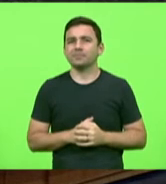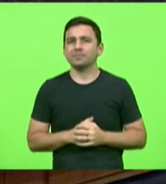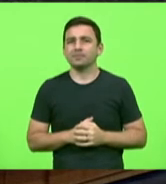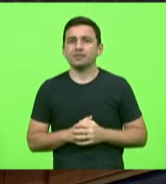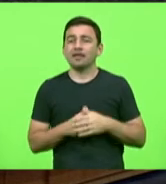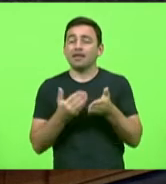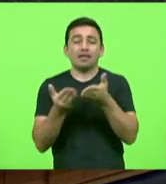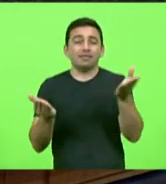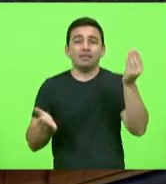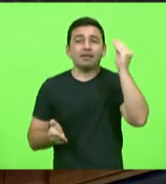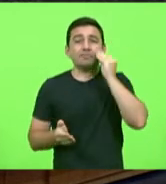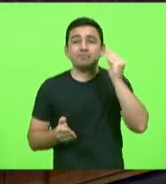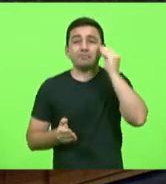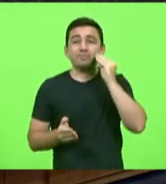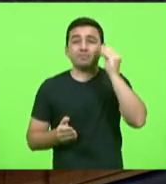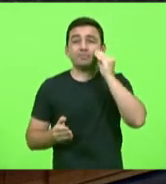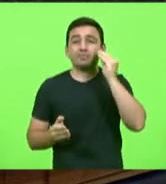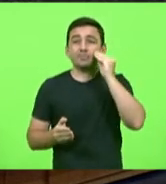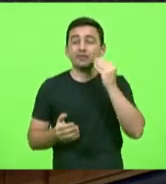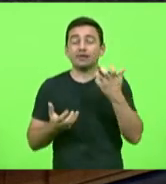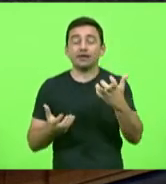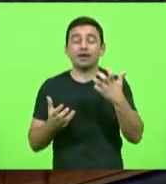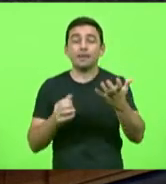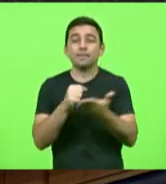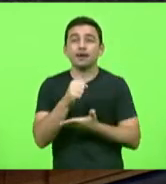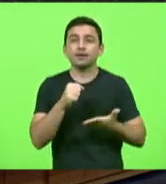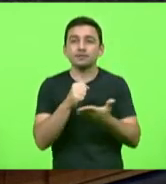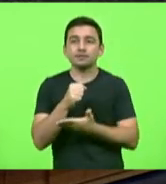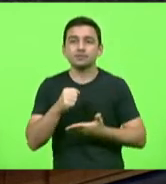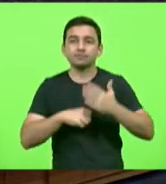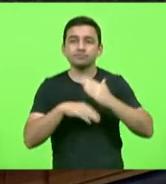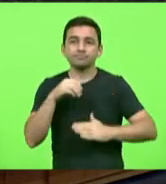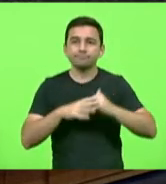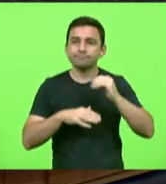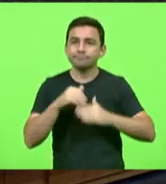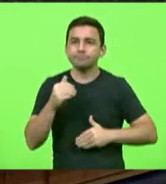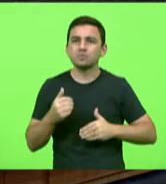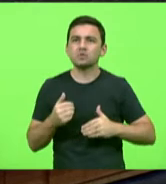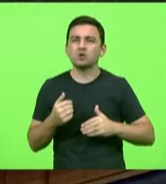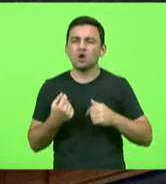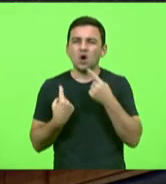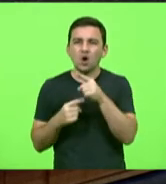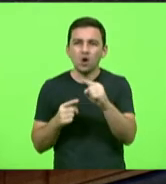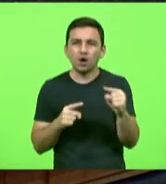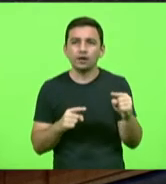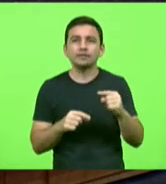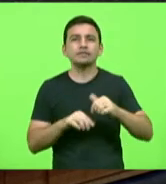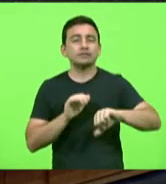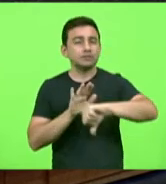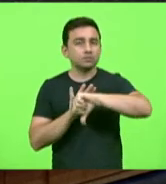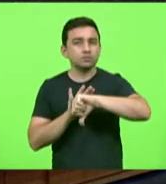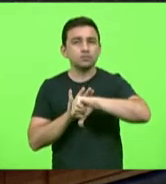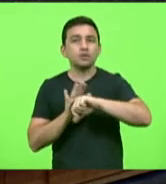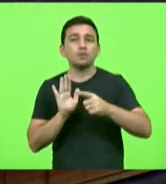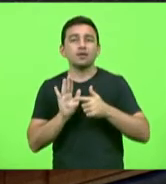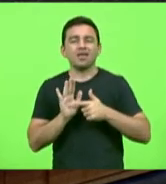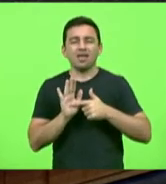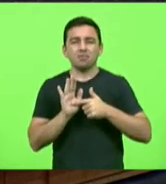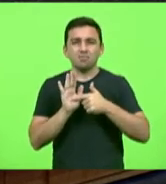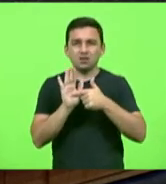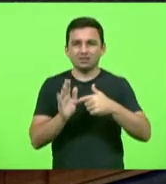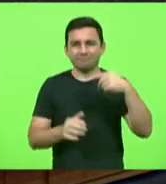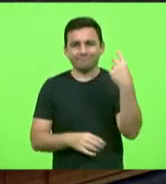que eles tentam de alguma forma usar isso como fundamento para uma prática cruel e criminosa que são os maus tratos animais